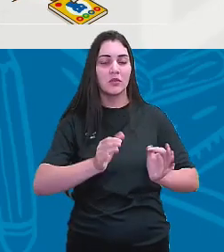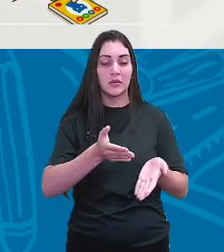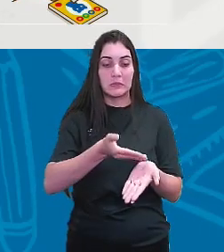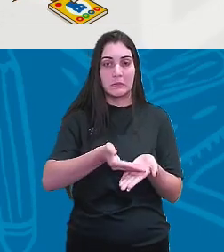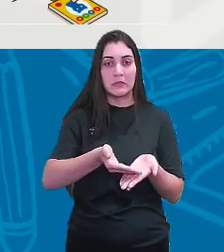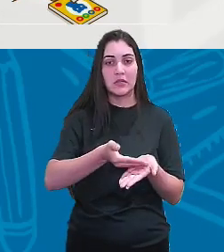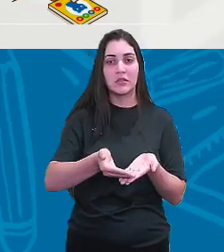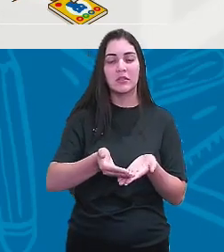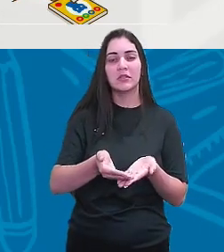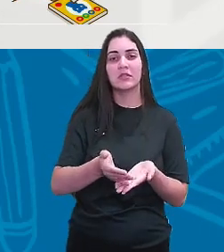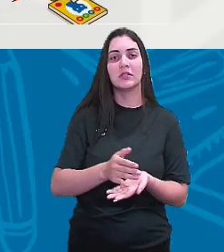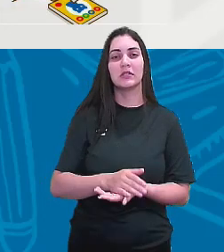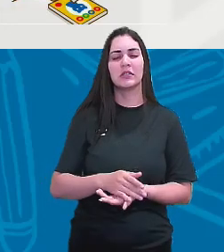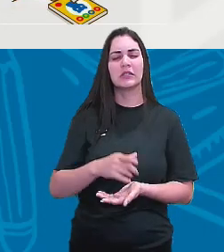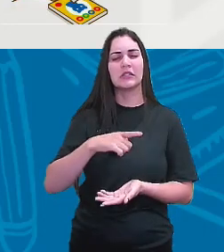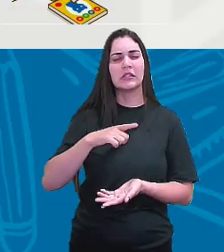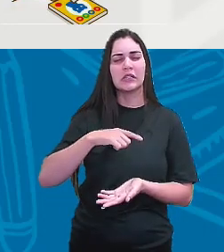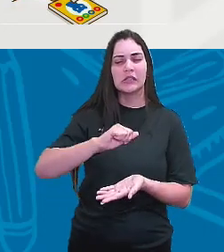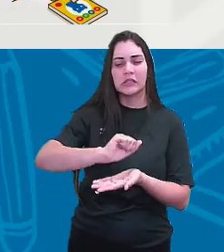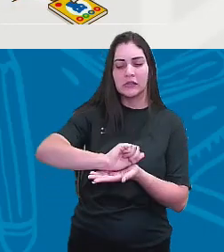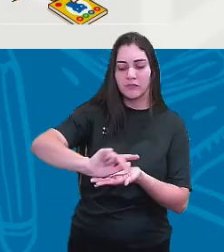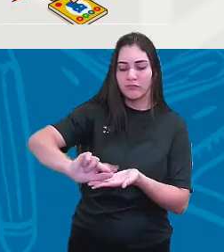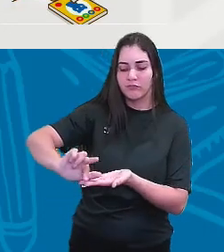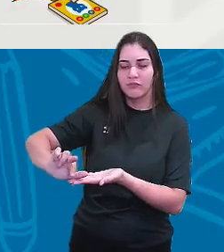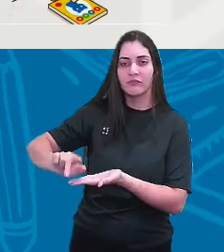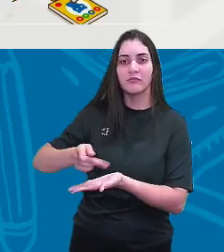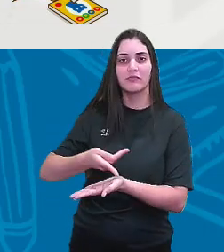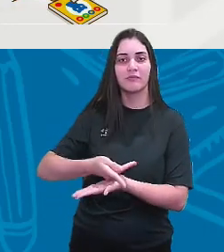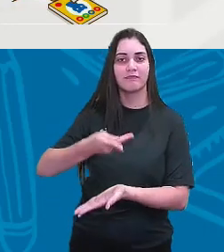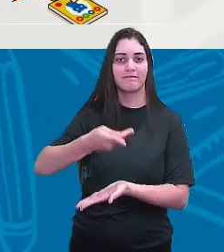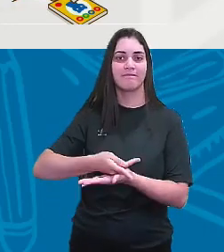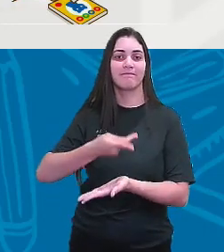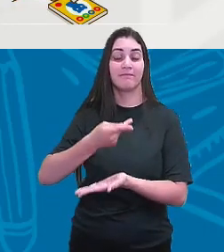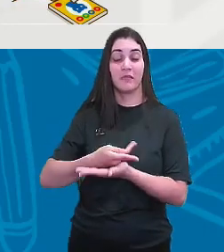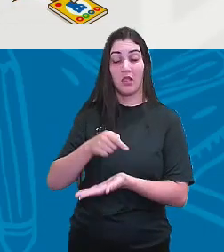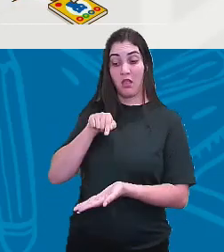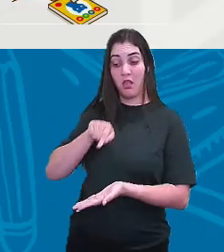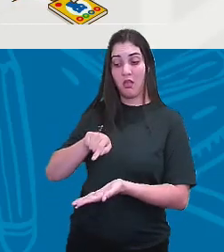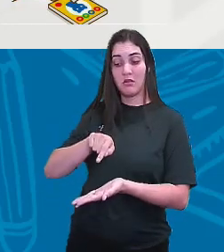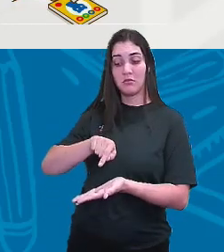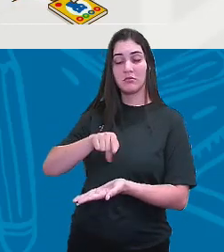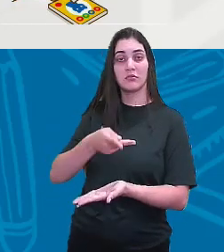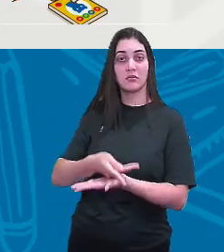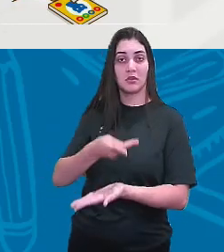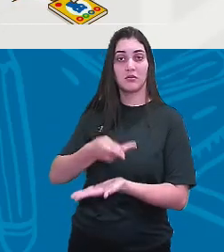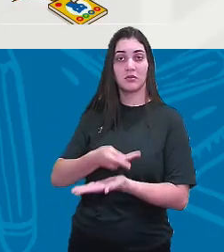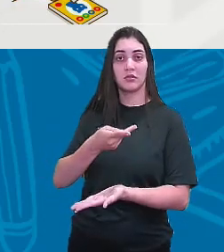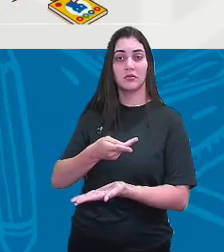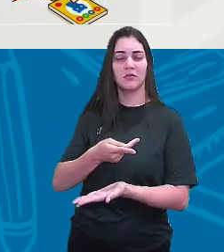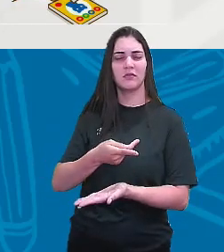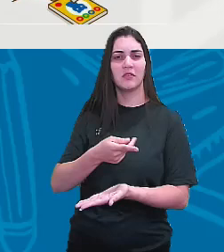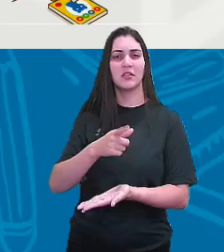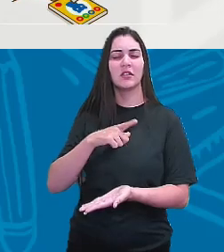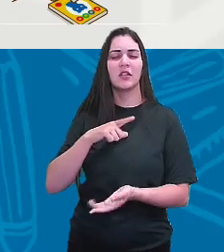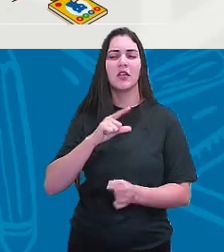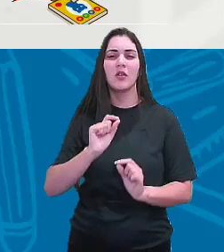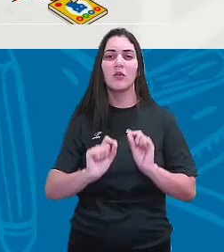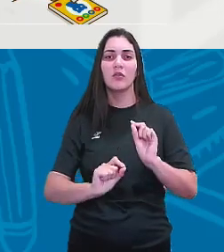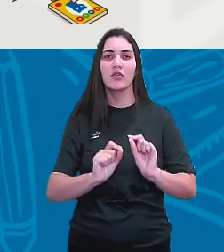uma série de acontecimentos e que esses acontecimentos, eles vão ser